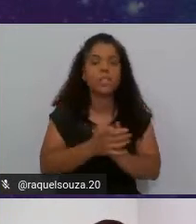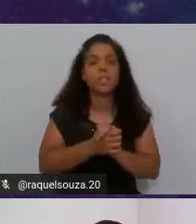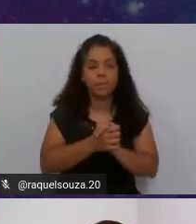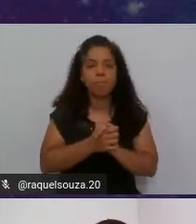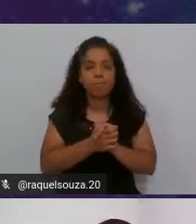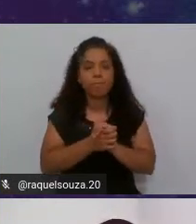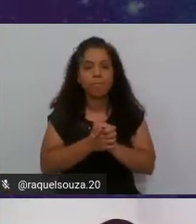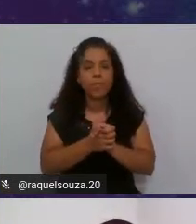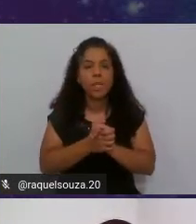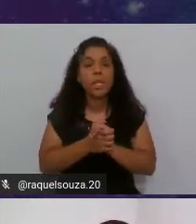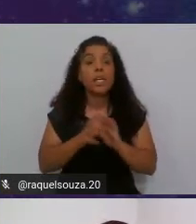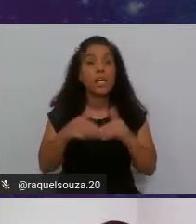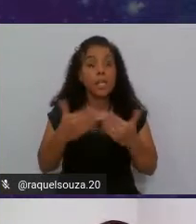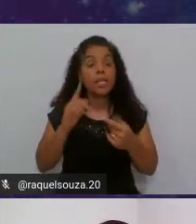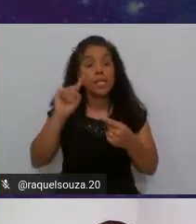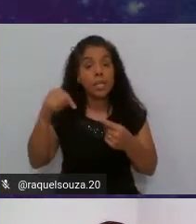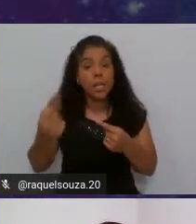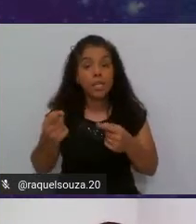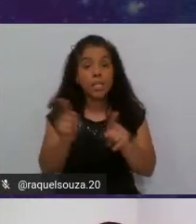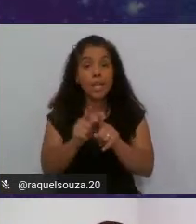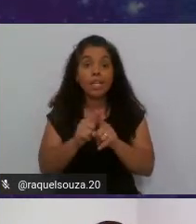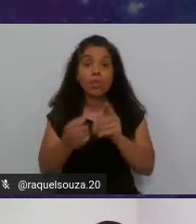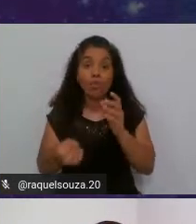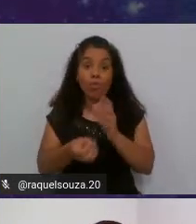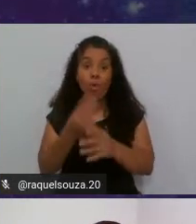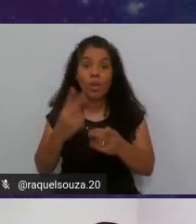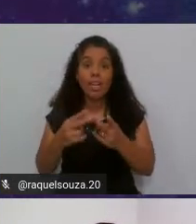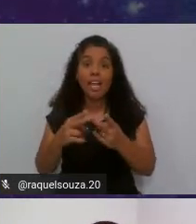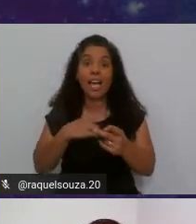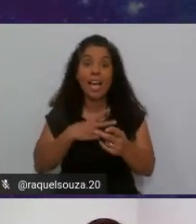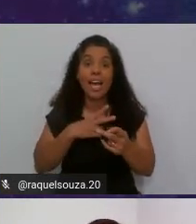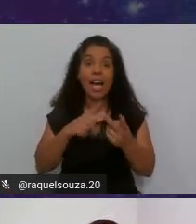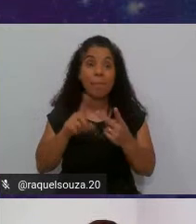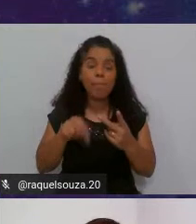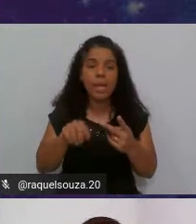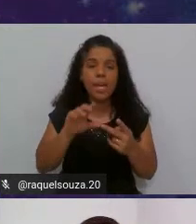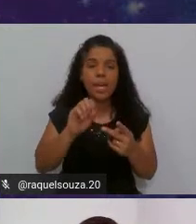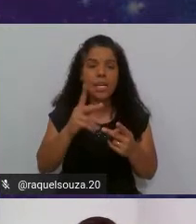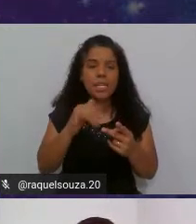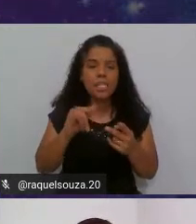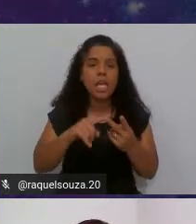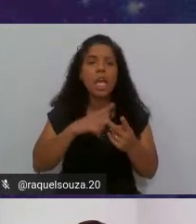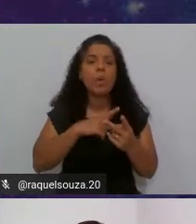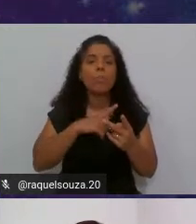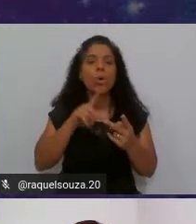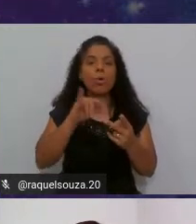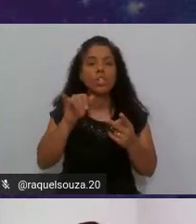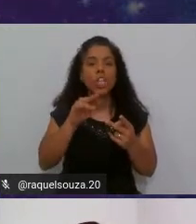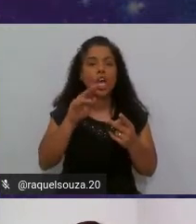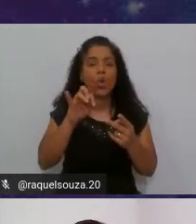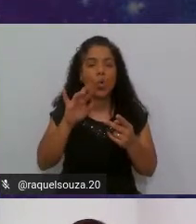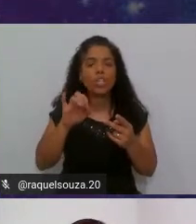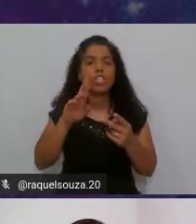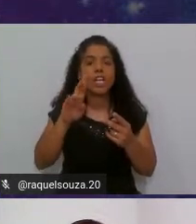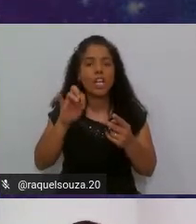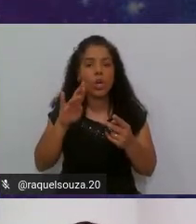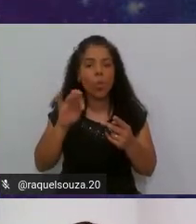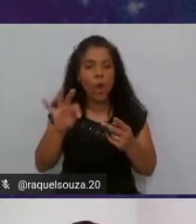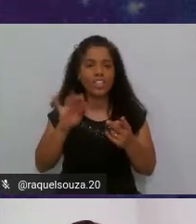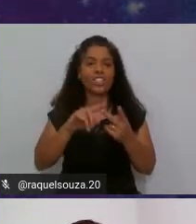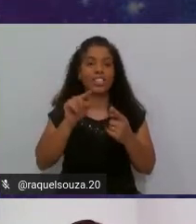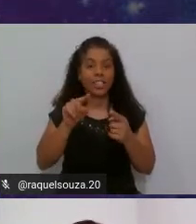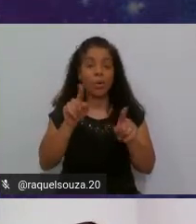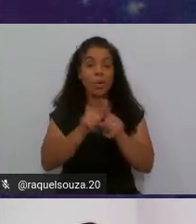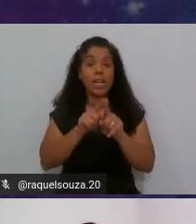testes e em seguida eu vou criar a minha sample JUnity Request na JUnity Request